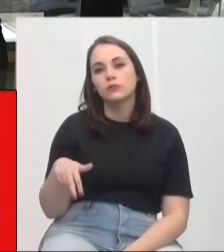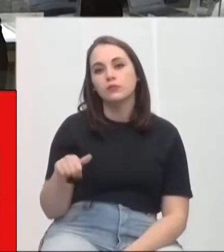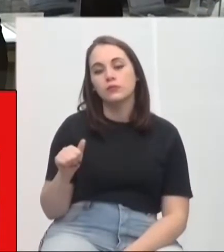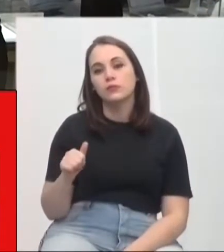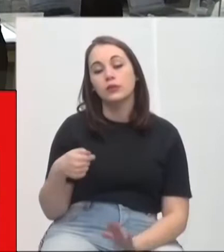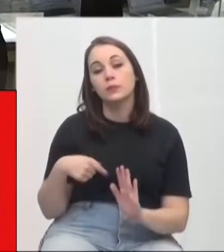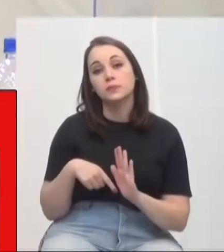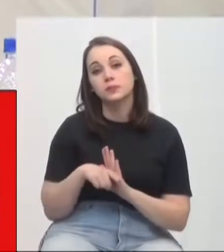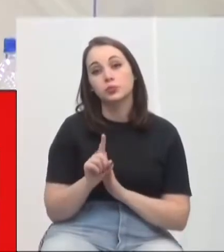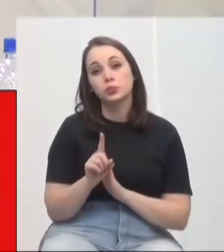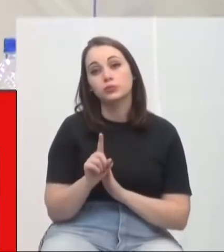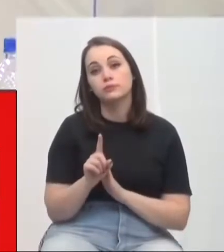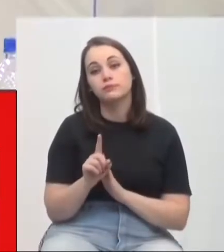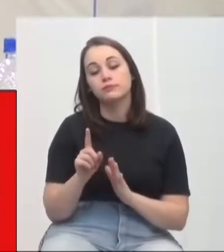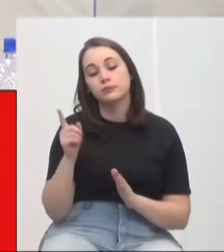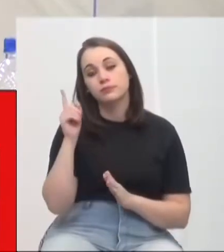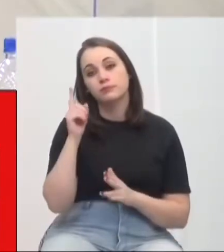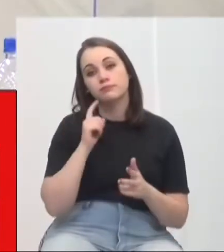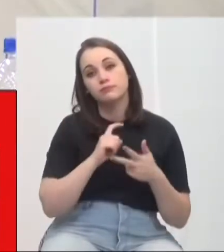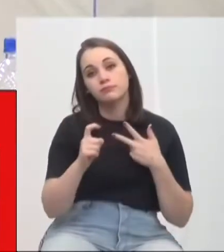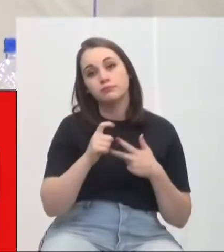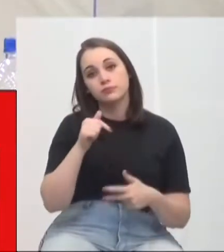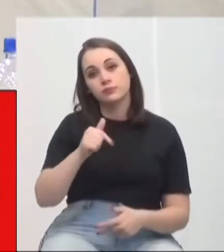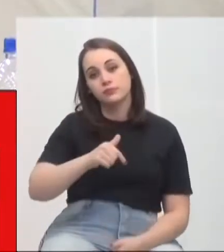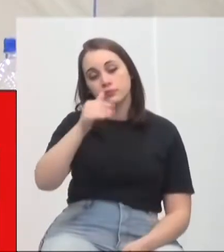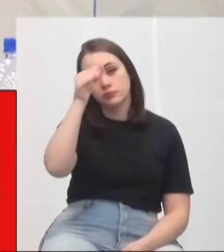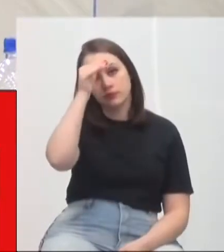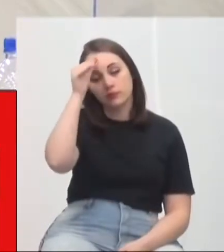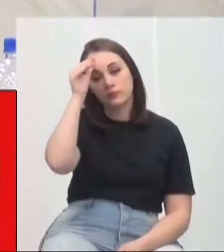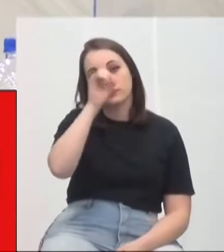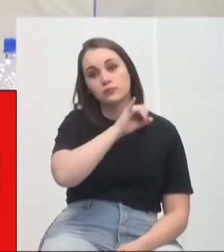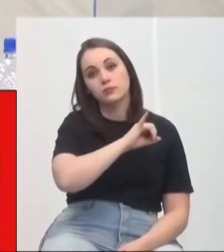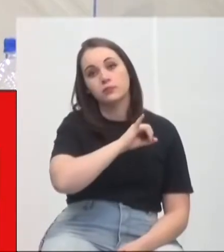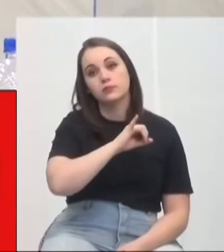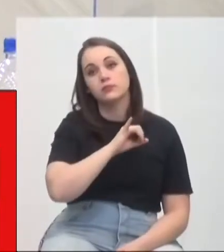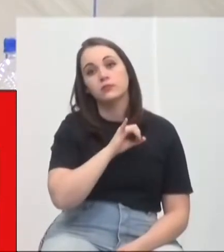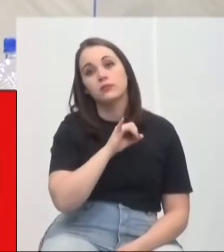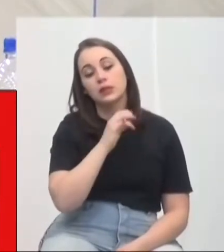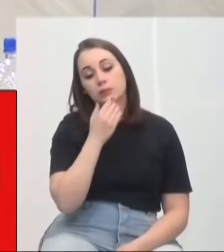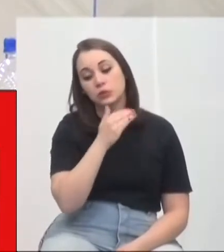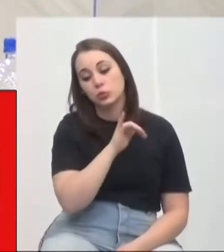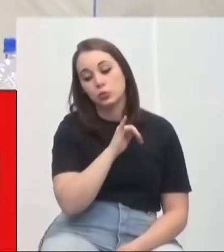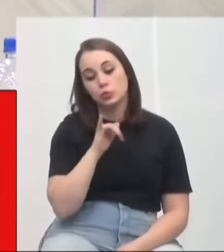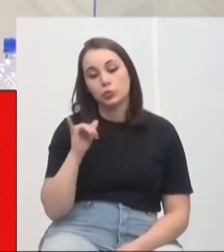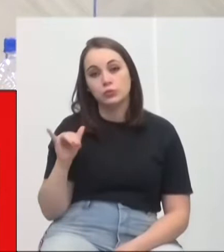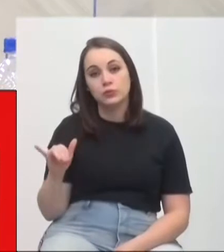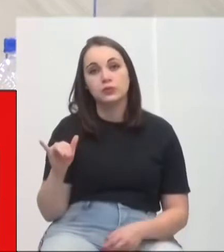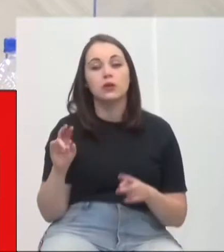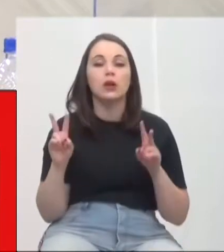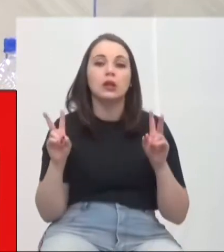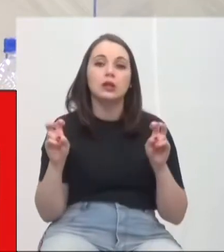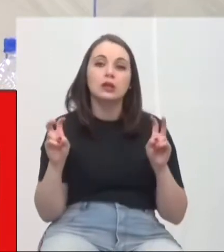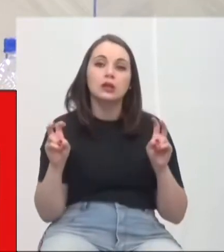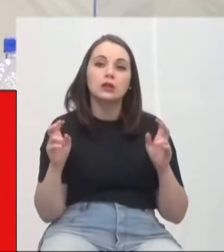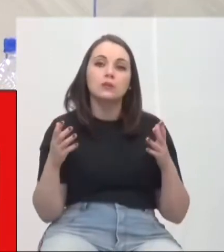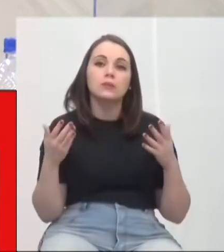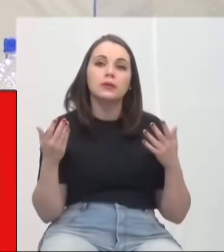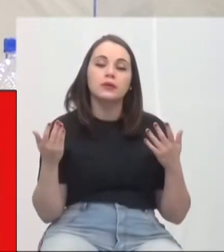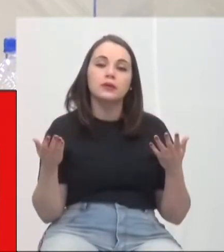envio de expediente ao chefe do Poder Executivo Municipal, solicitando informações relativas